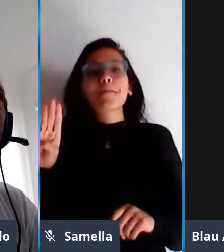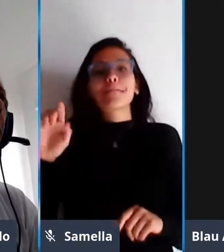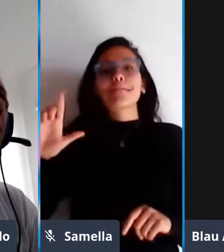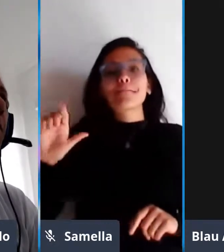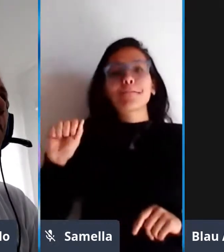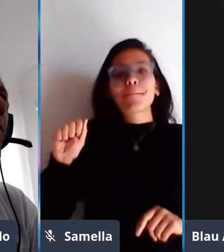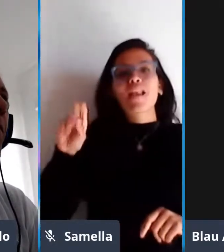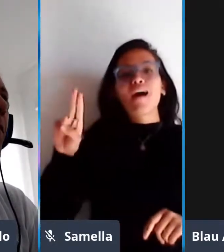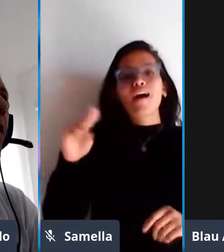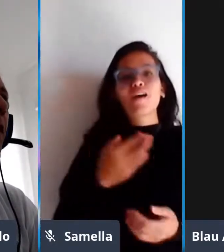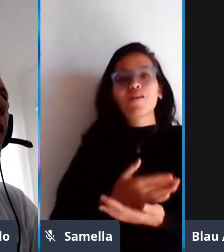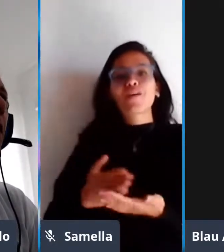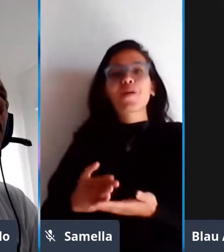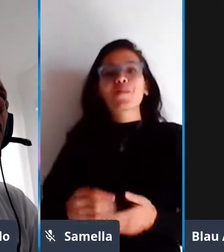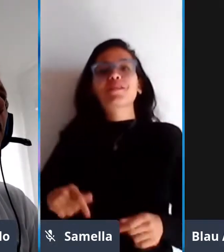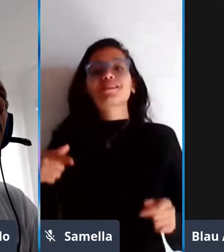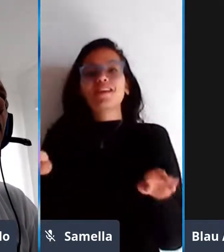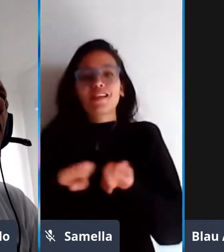Samela